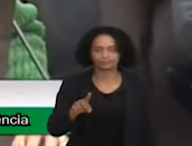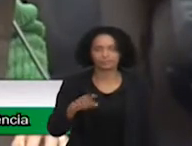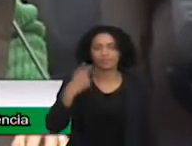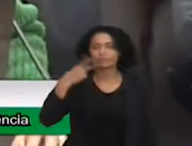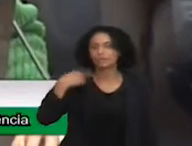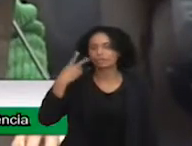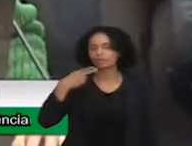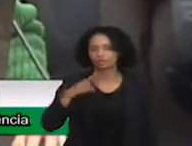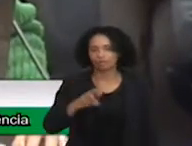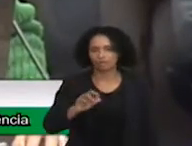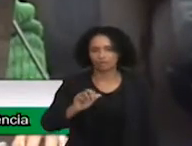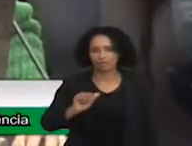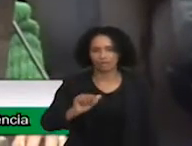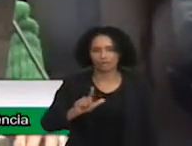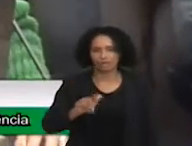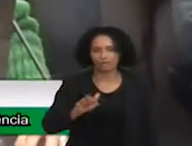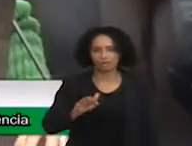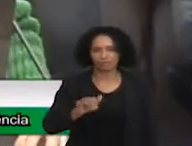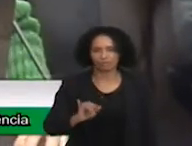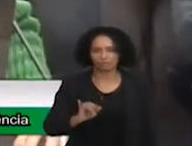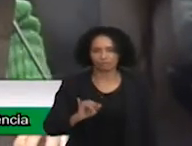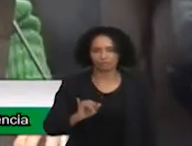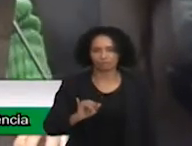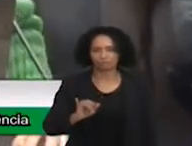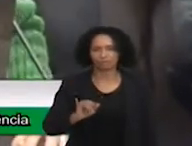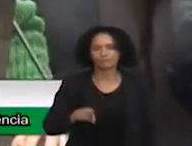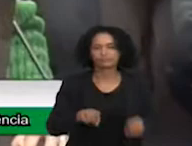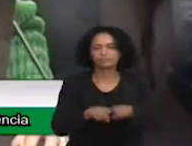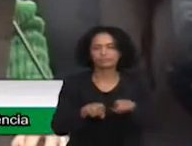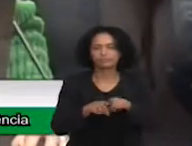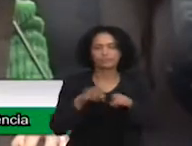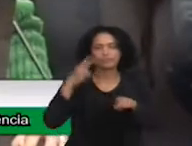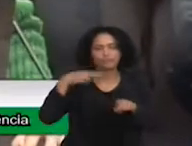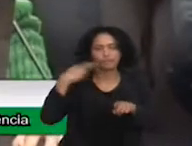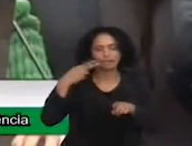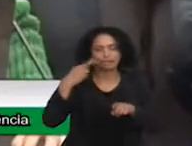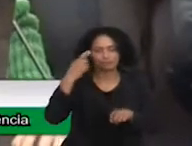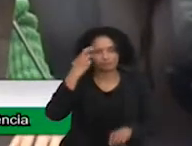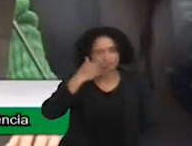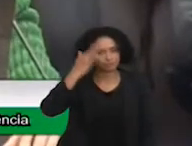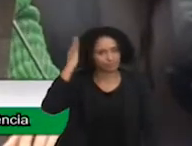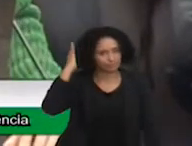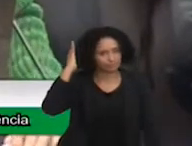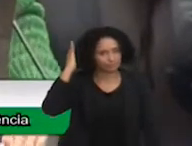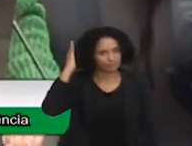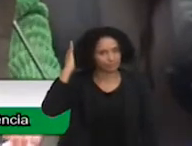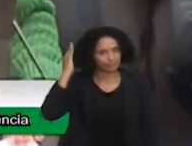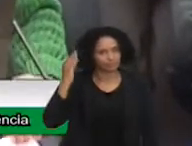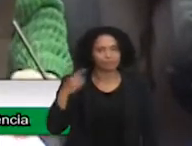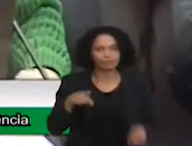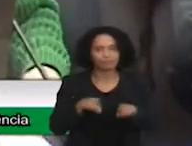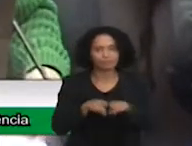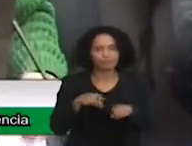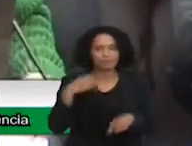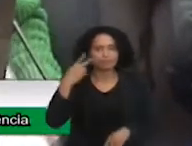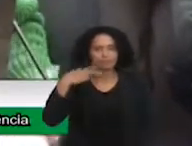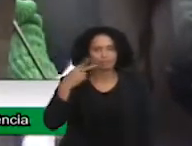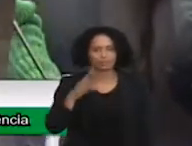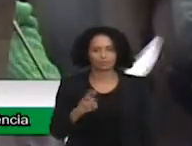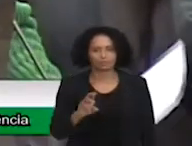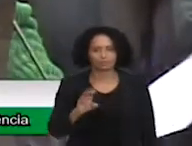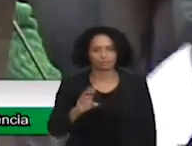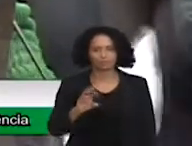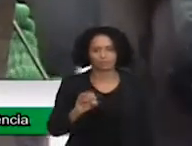vereador Ralf Silva, vereador Ribamar Silva, vereador Rogério Santos,